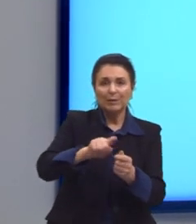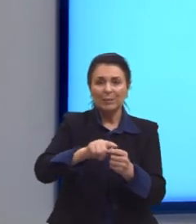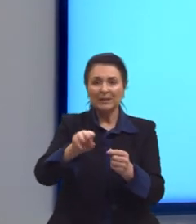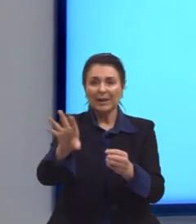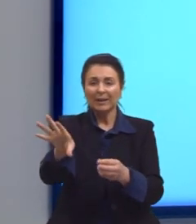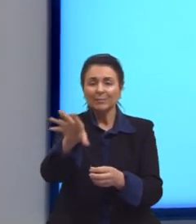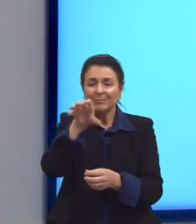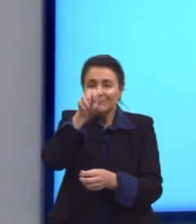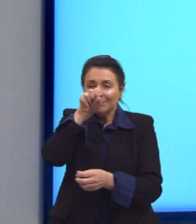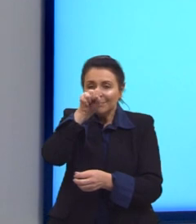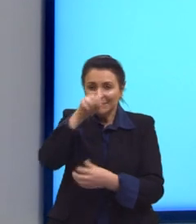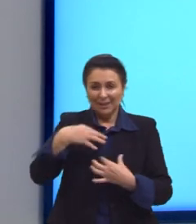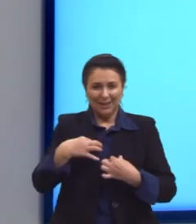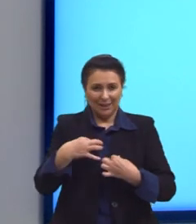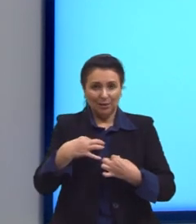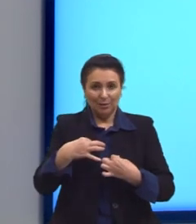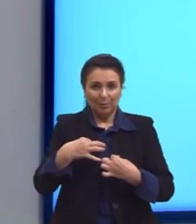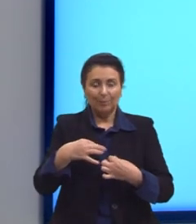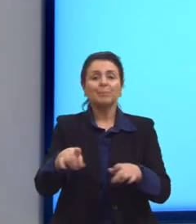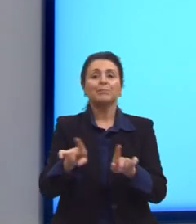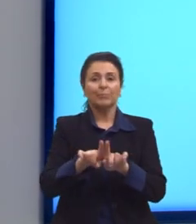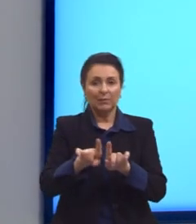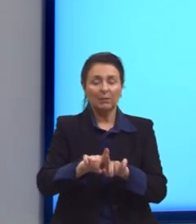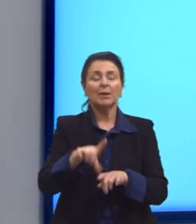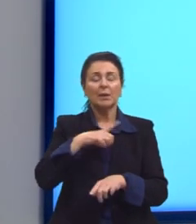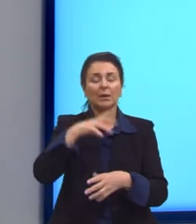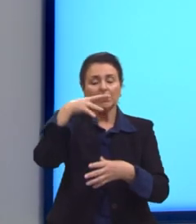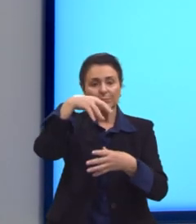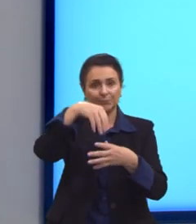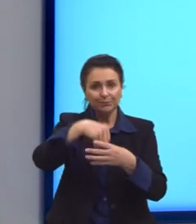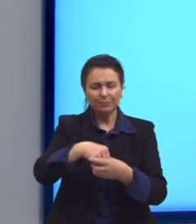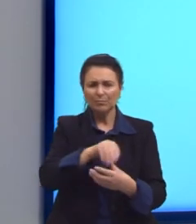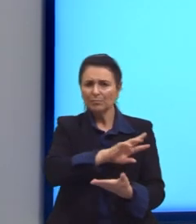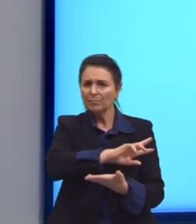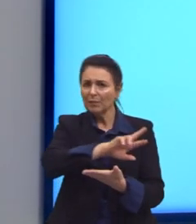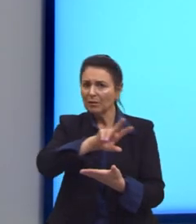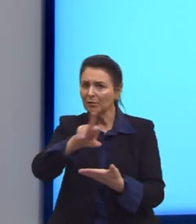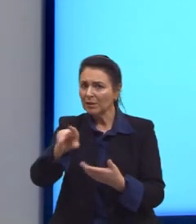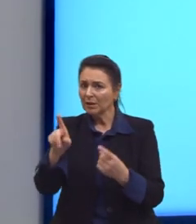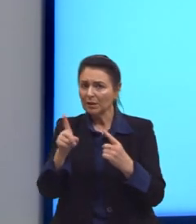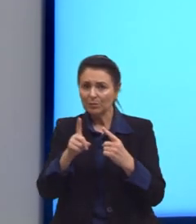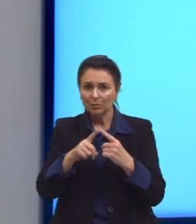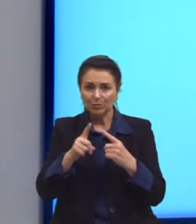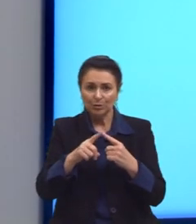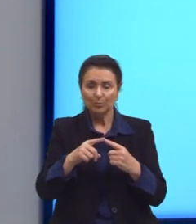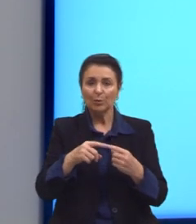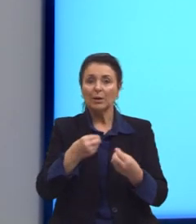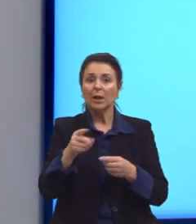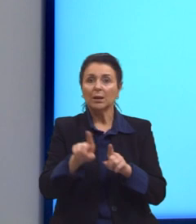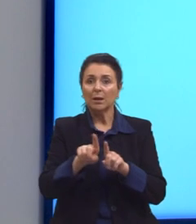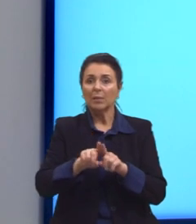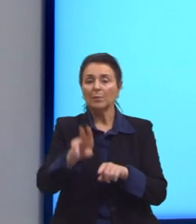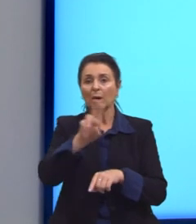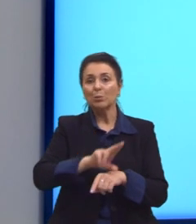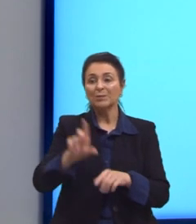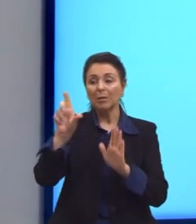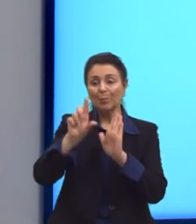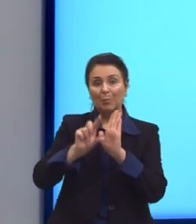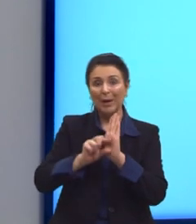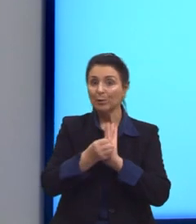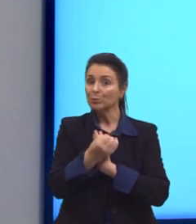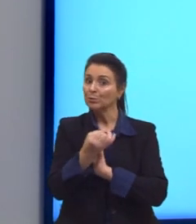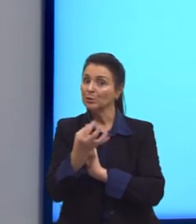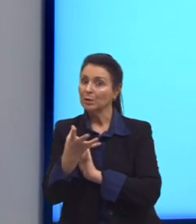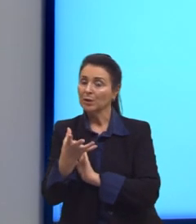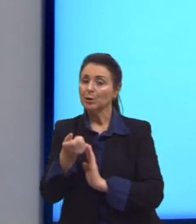comercializado, concentrado. Isso tem várias razões para isso, por questão de economia. É muito mais fácil eu comprar